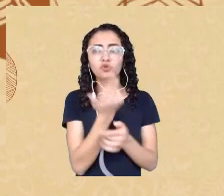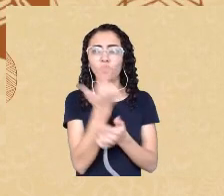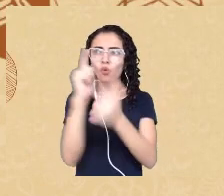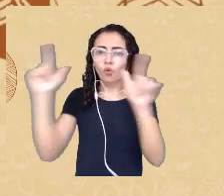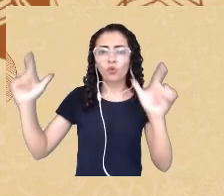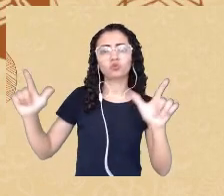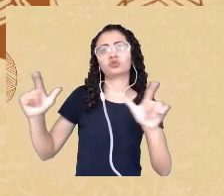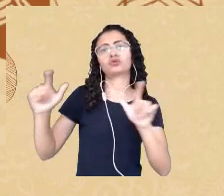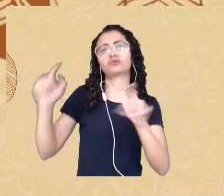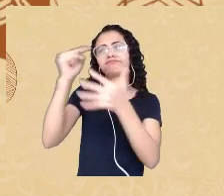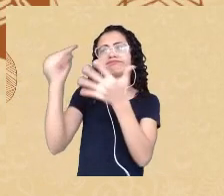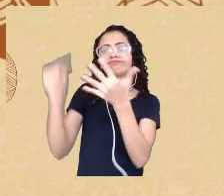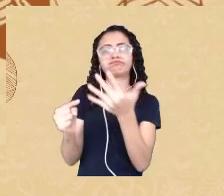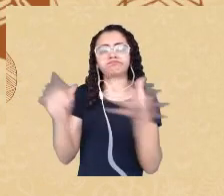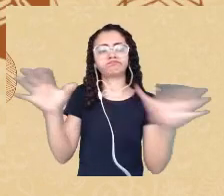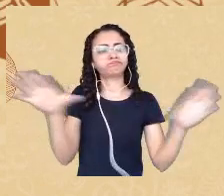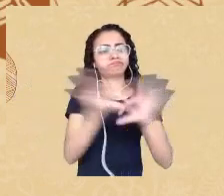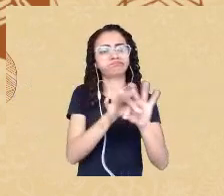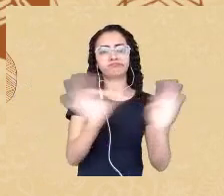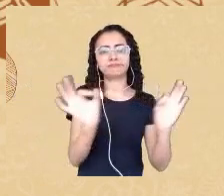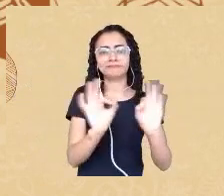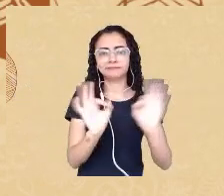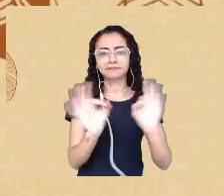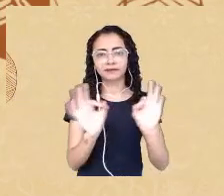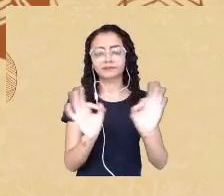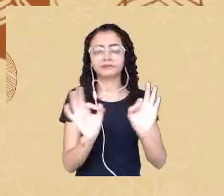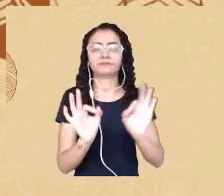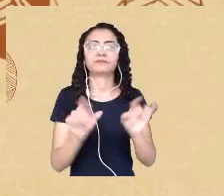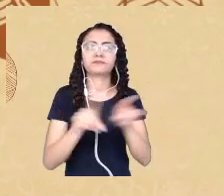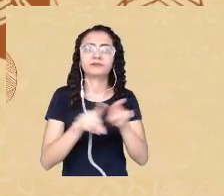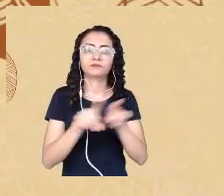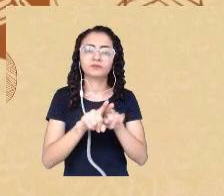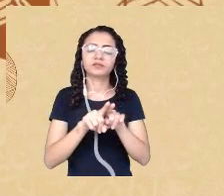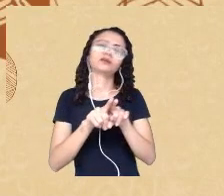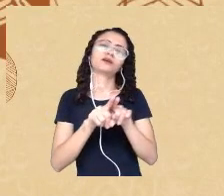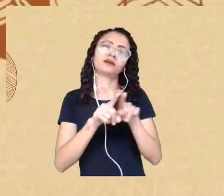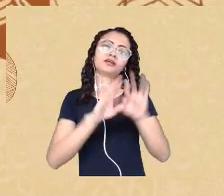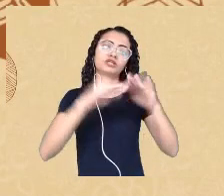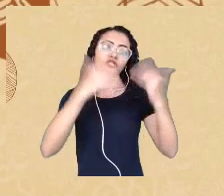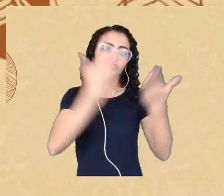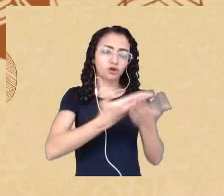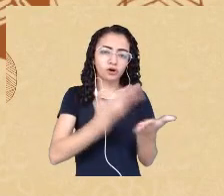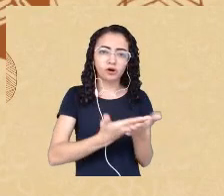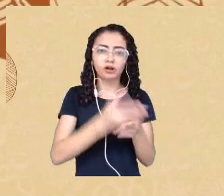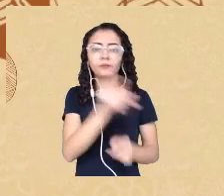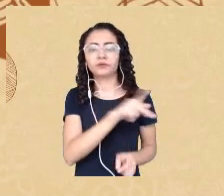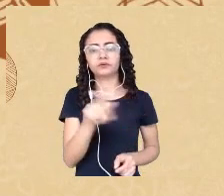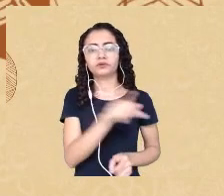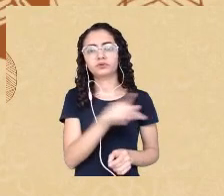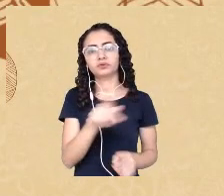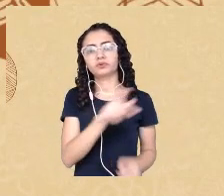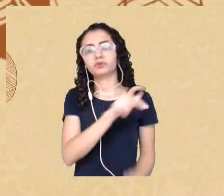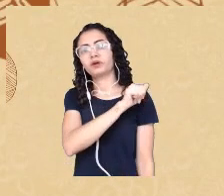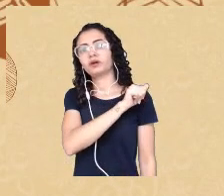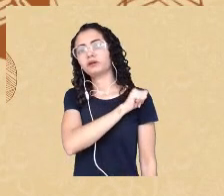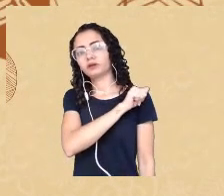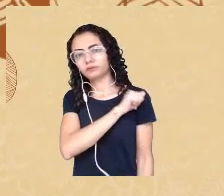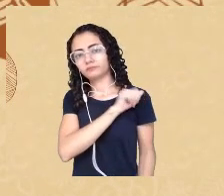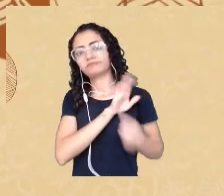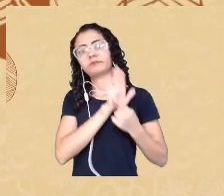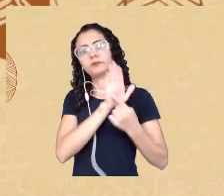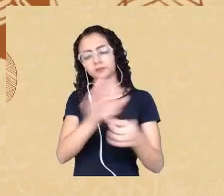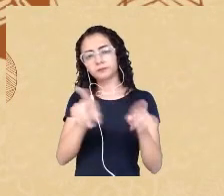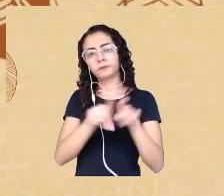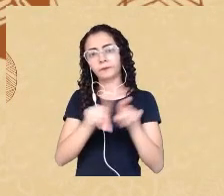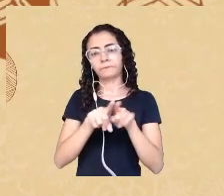escola professor idade aluno também que aparecem muito bem evidenciadas bem essa segunda